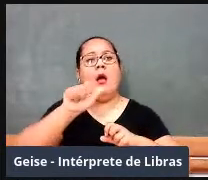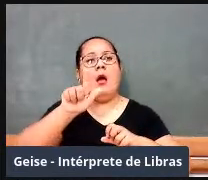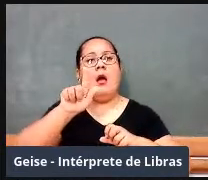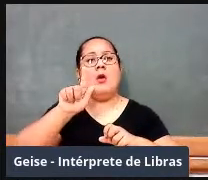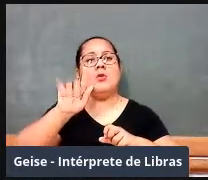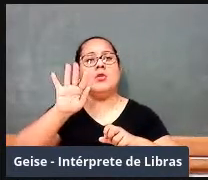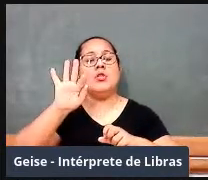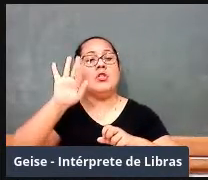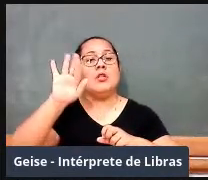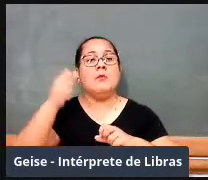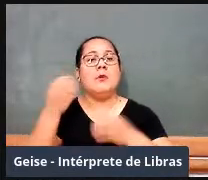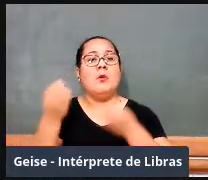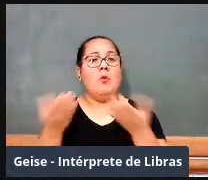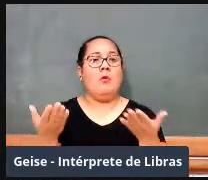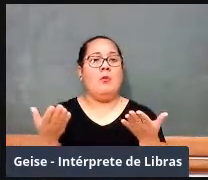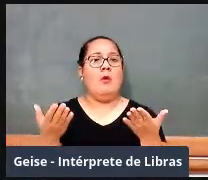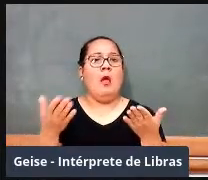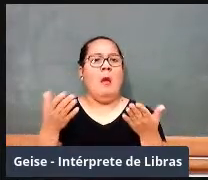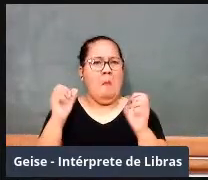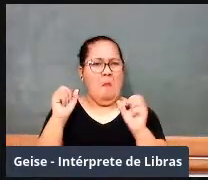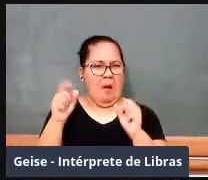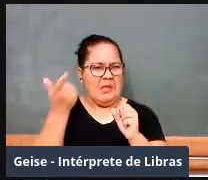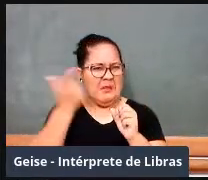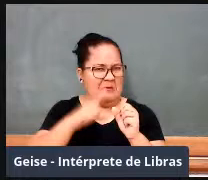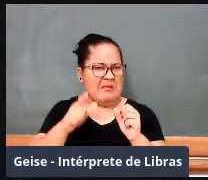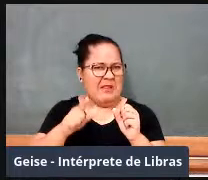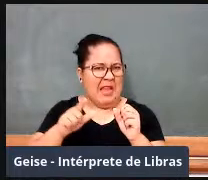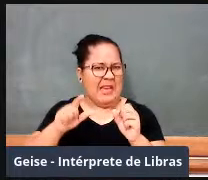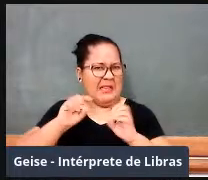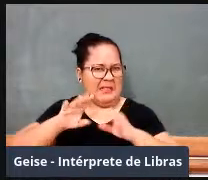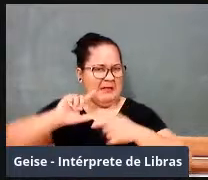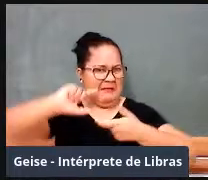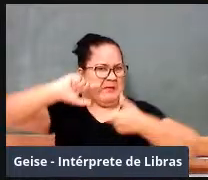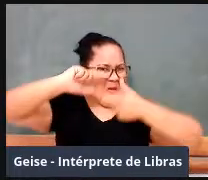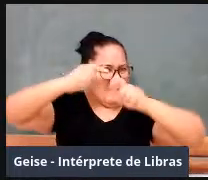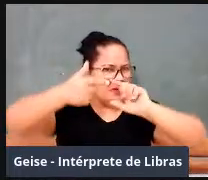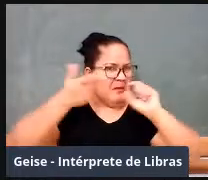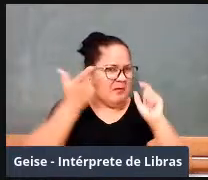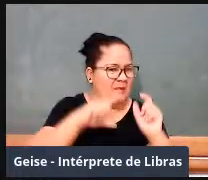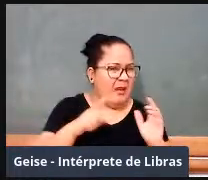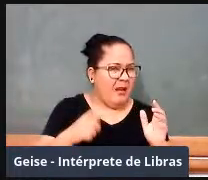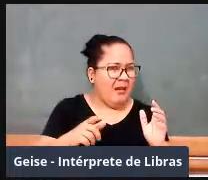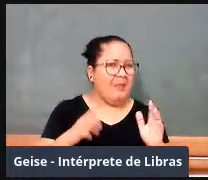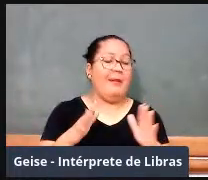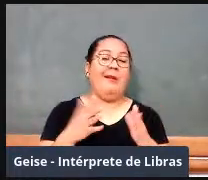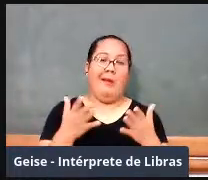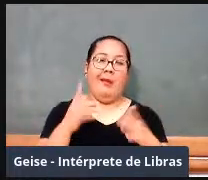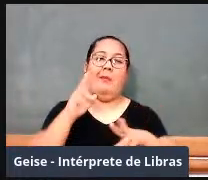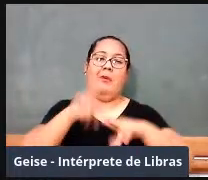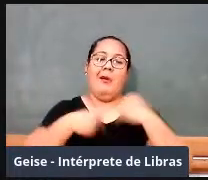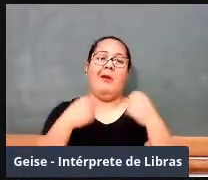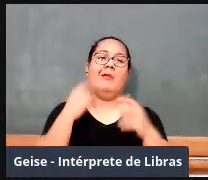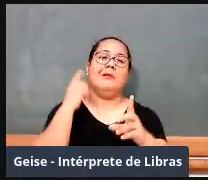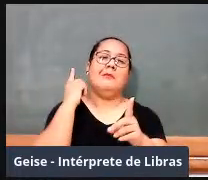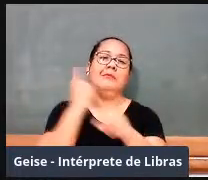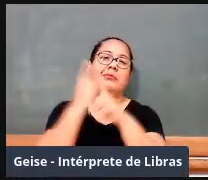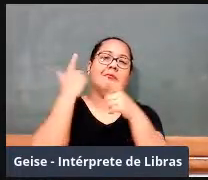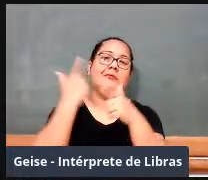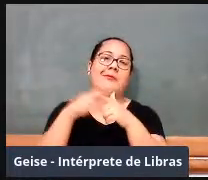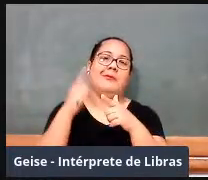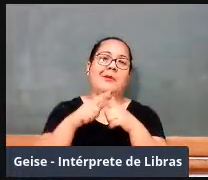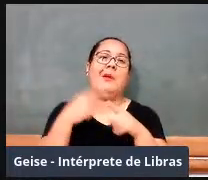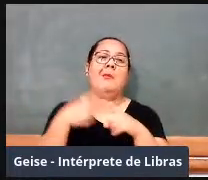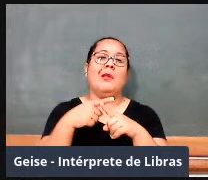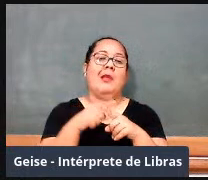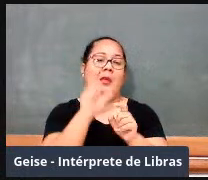geometria? Não vai dar. Bom, mil e um problemas apareceram, né? O fato é que a